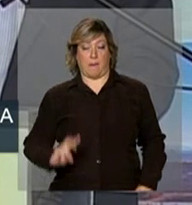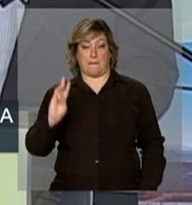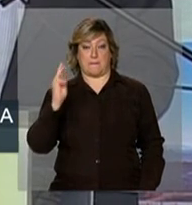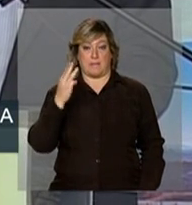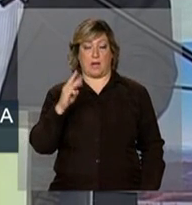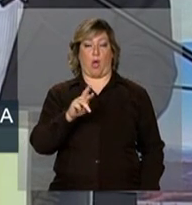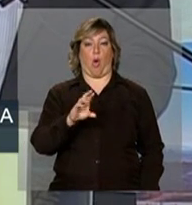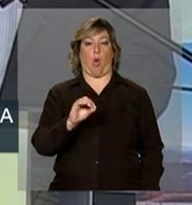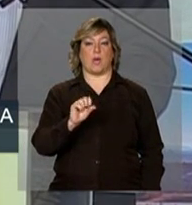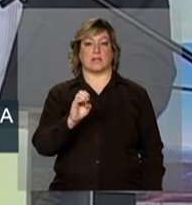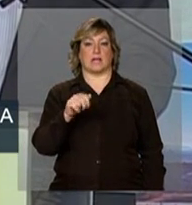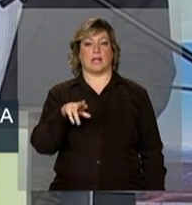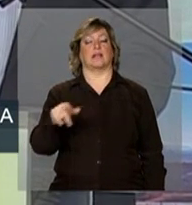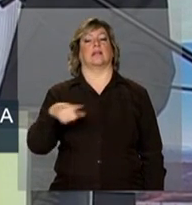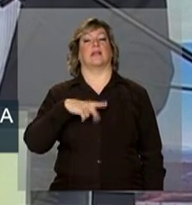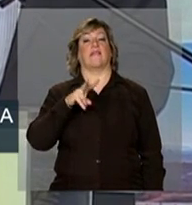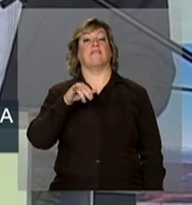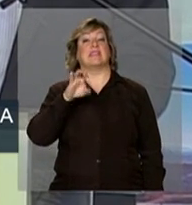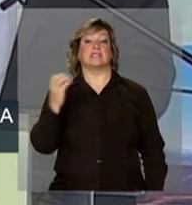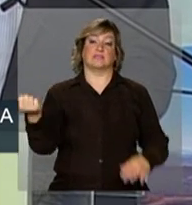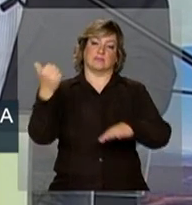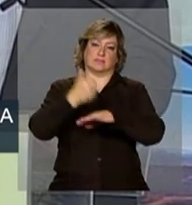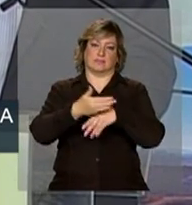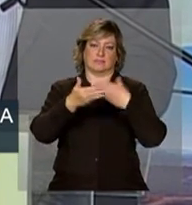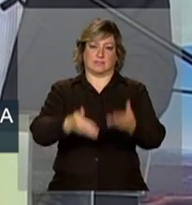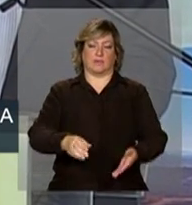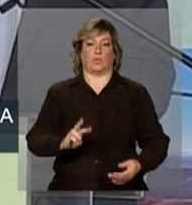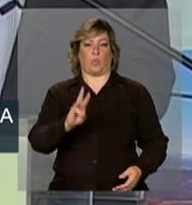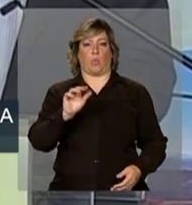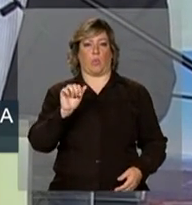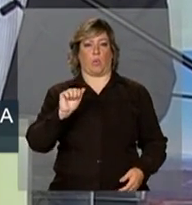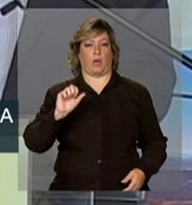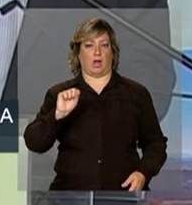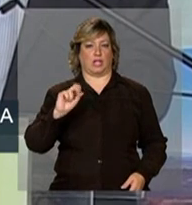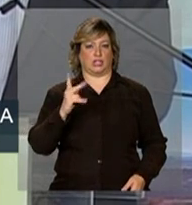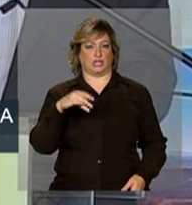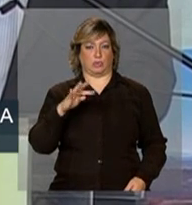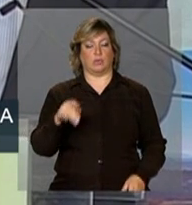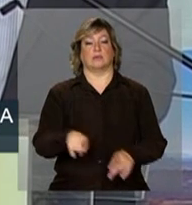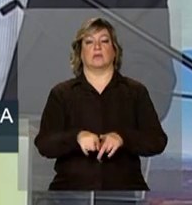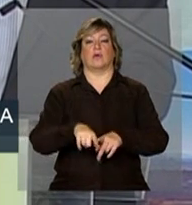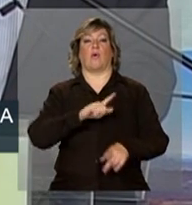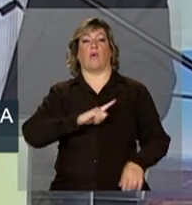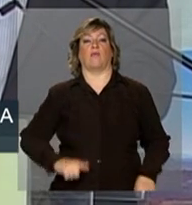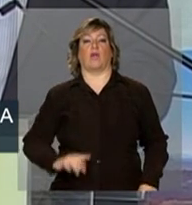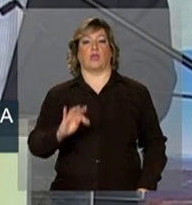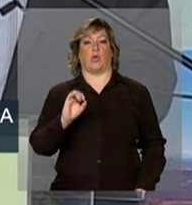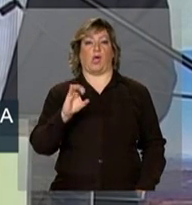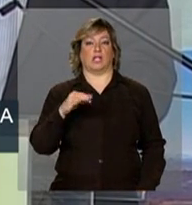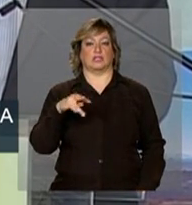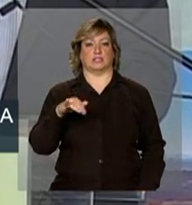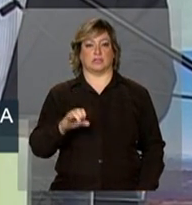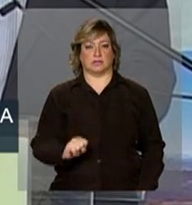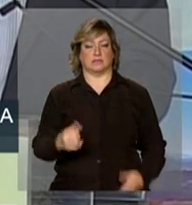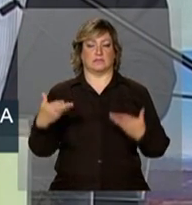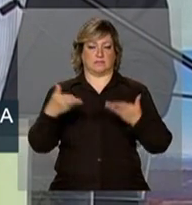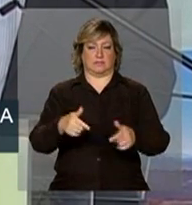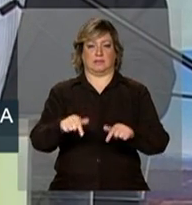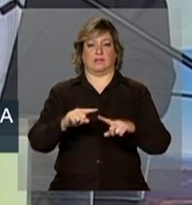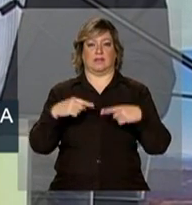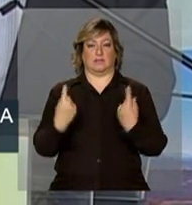Sarney, representada para o seu vice, o Aston Oliveira, e ao governador do Tocantins, senhor José Wilson Siqueira Campos.